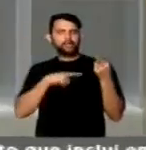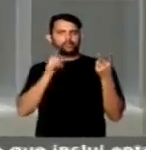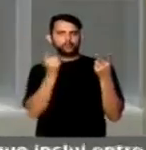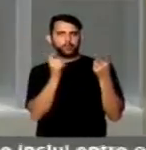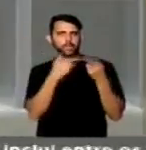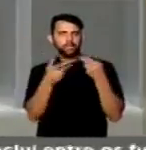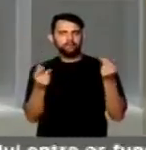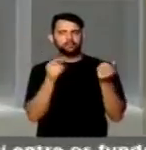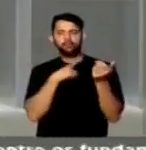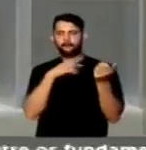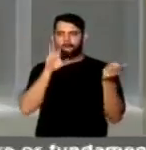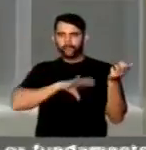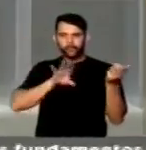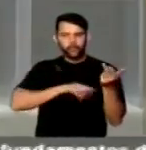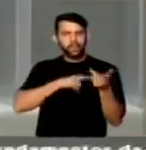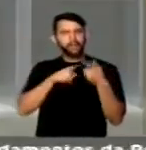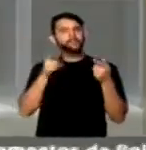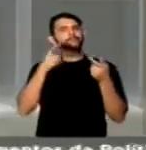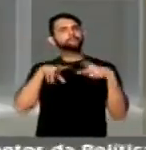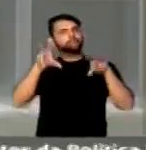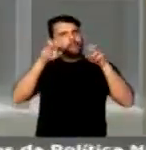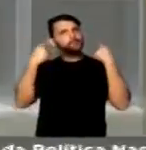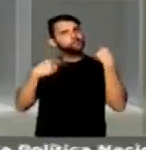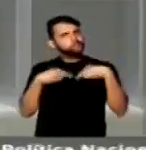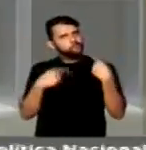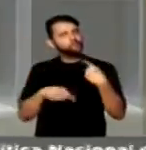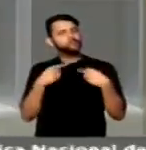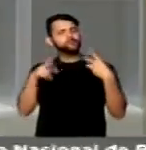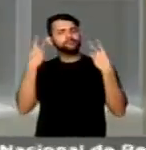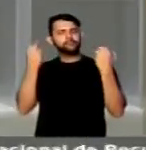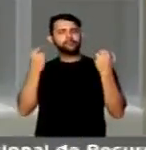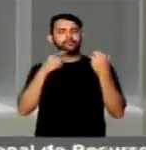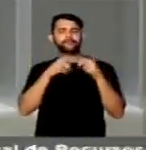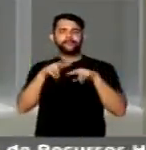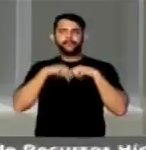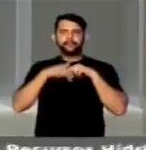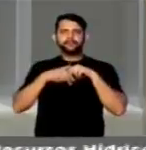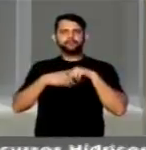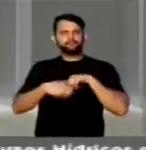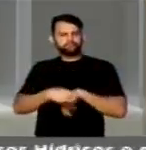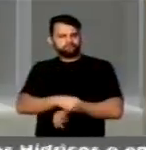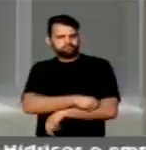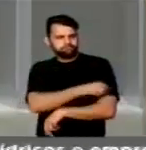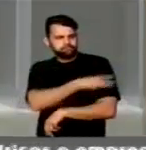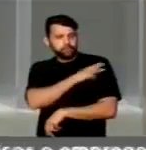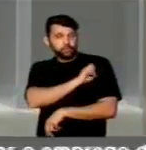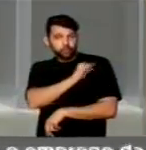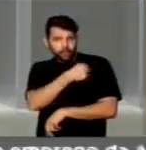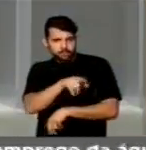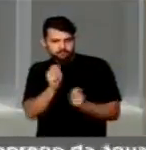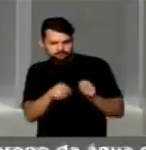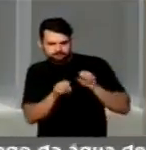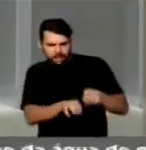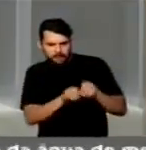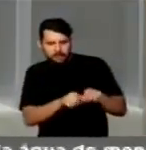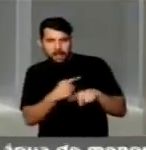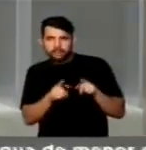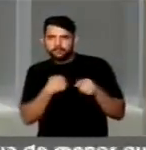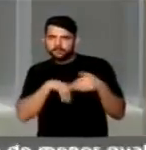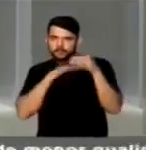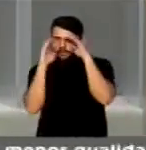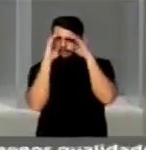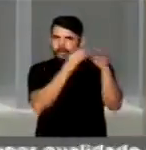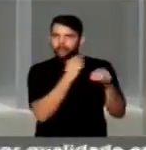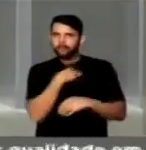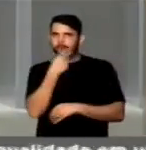geografia, de português, desde a pré-escola. Só assim poderemos respeitar